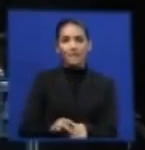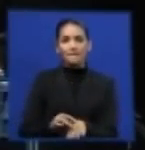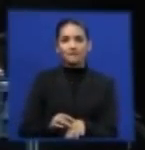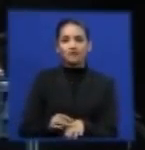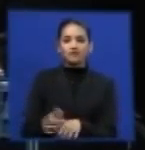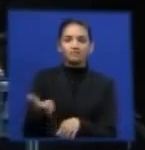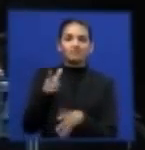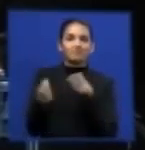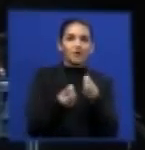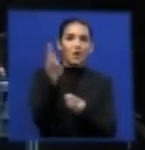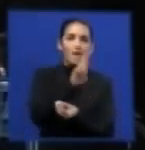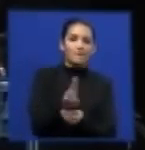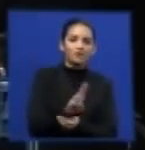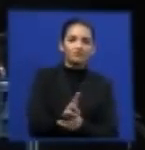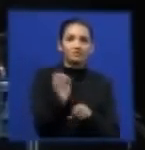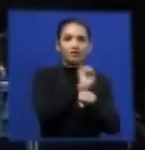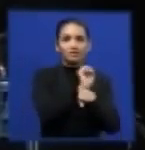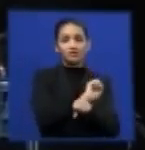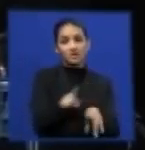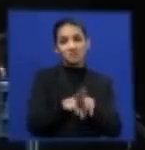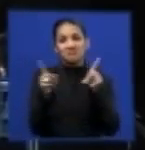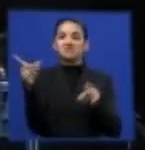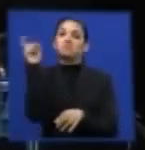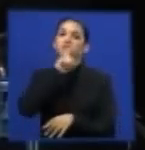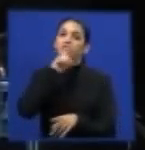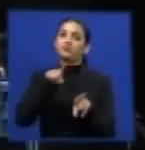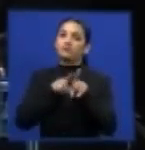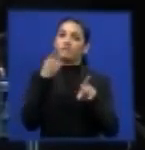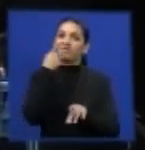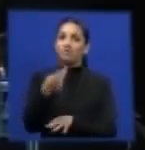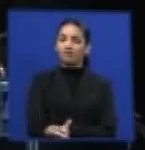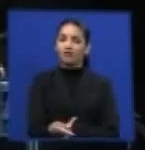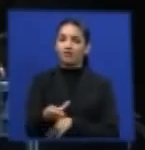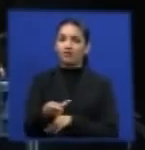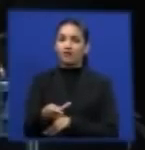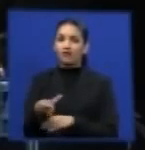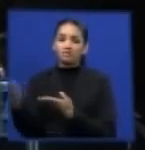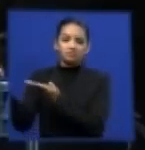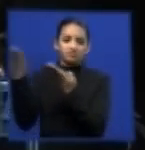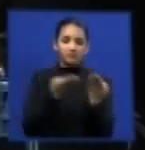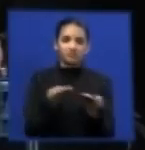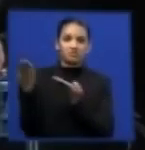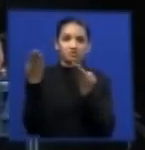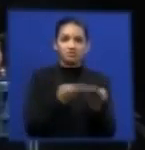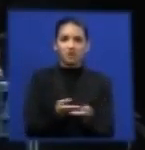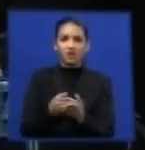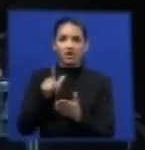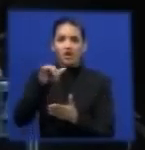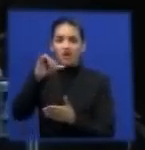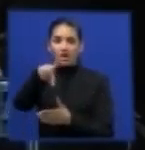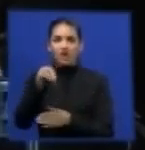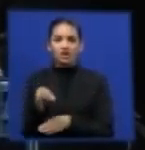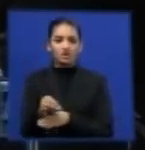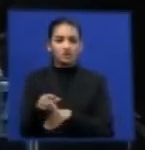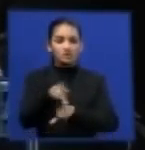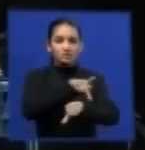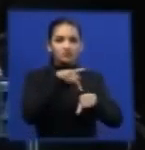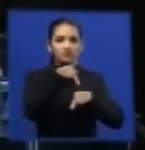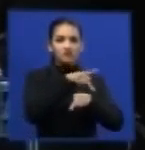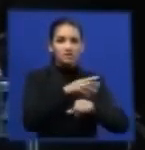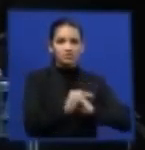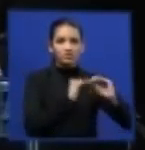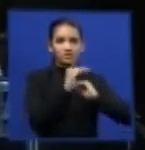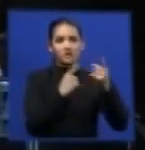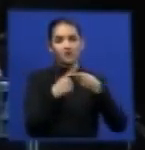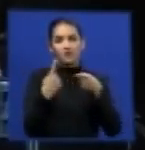Portanto, é uma falácia afirmar que eles exportam lixo para os países em desenvolvimento, porque eles não